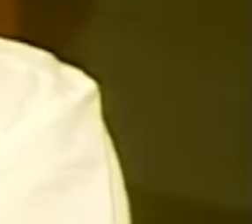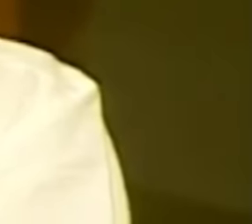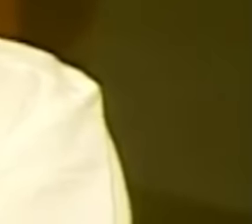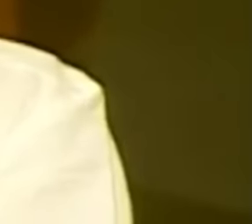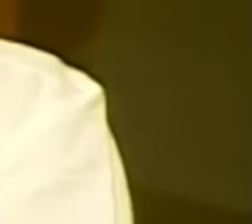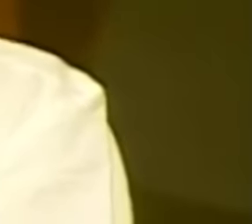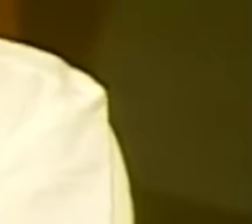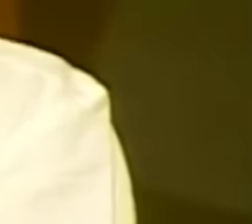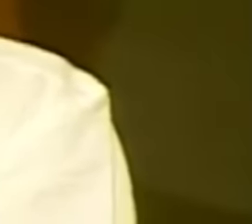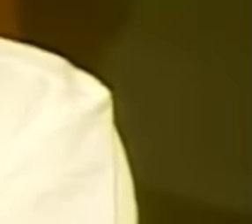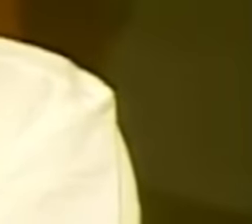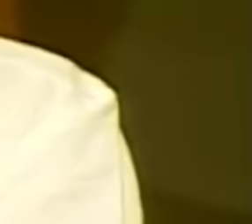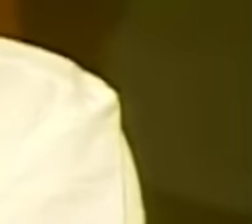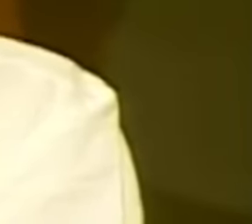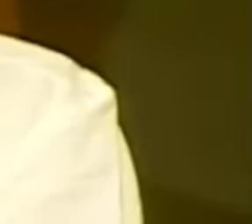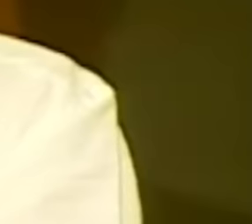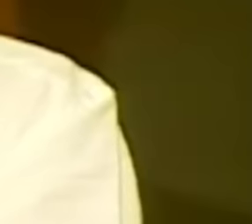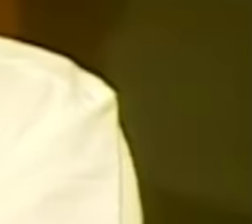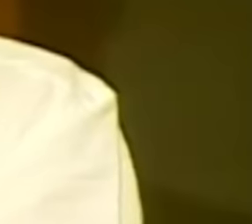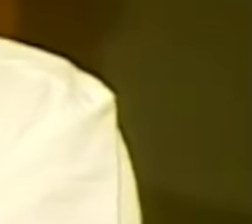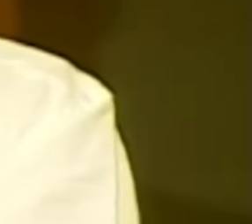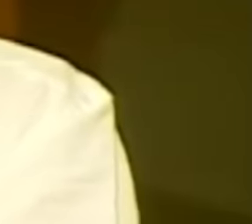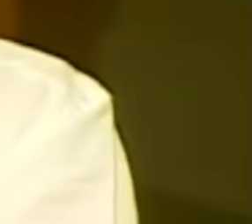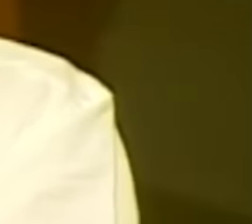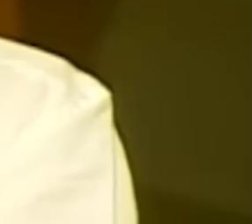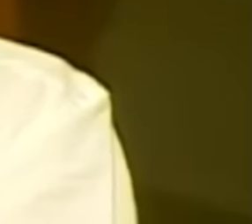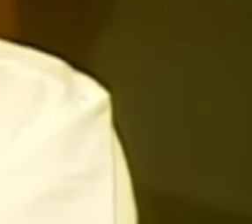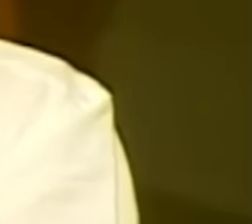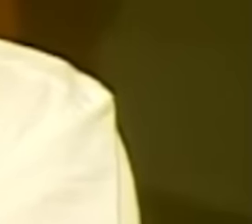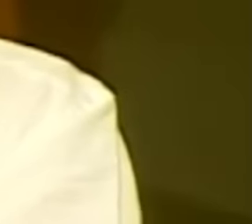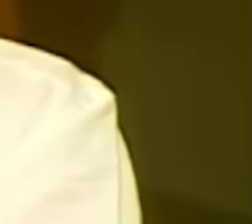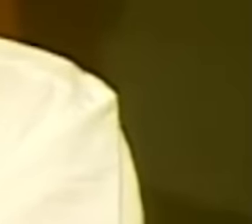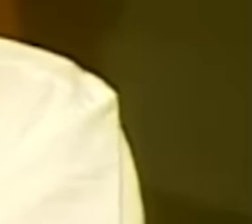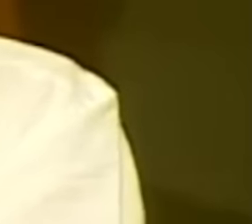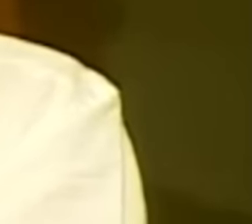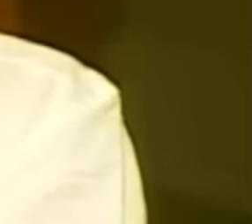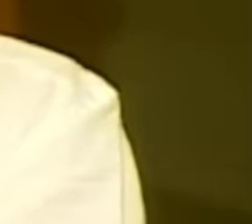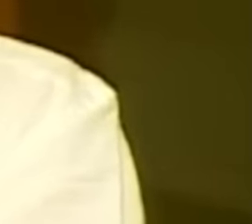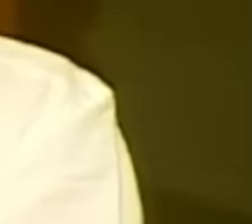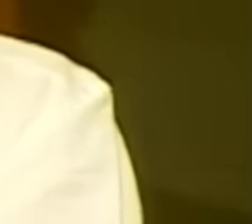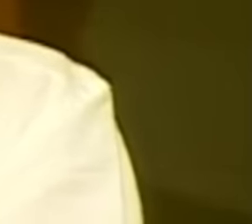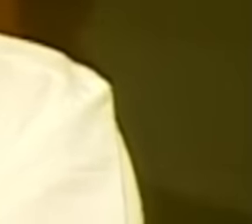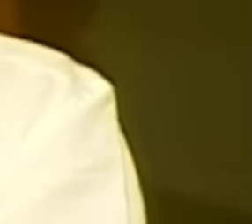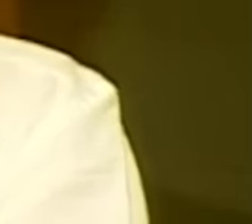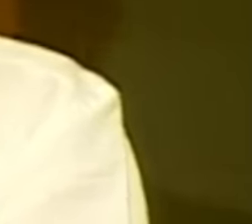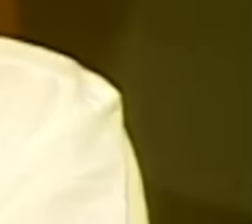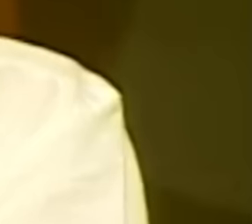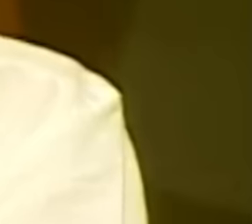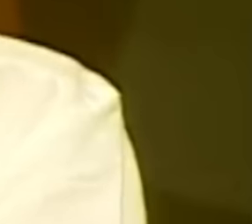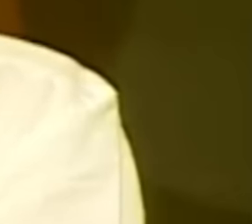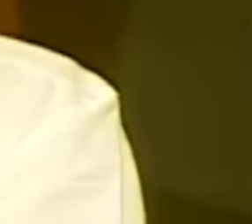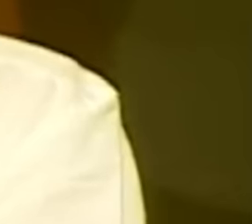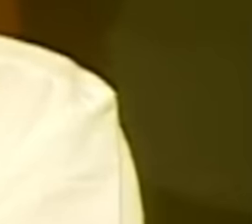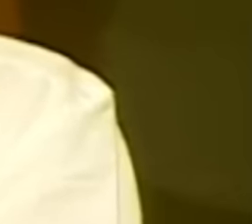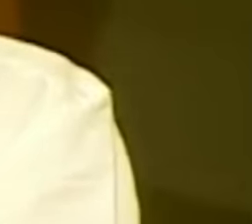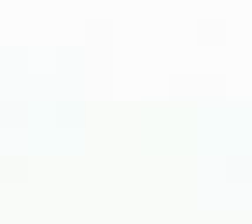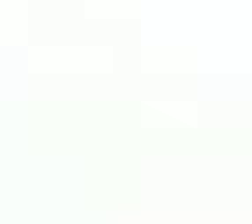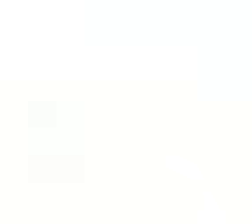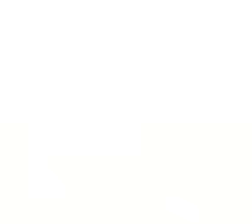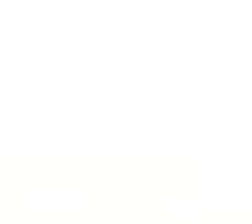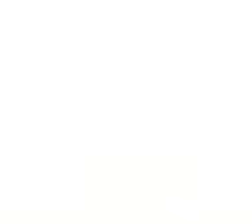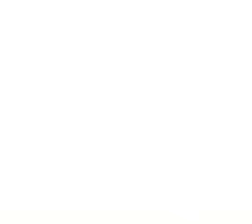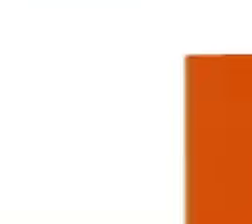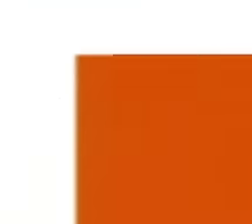numa sociedade que celebra a paixão não simultânea não duas paixões ao mesmo tempo isso é mal visto mas sucessivamente qual o problema?